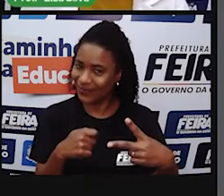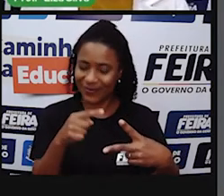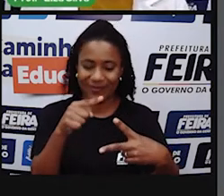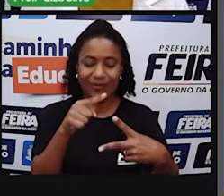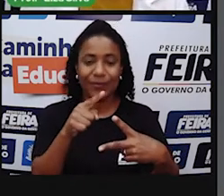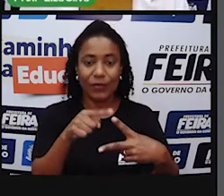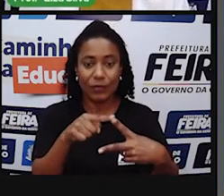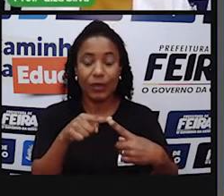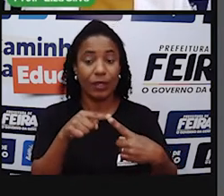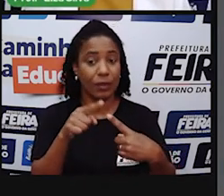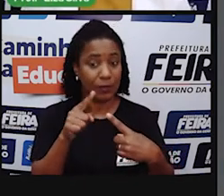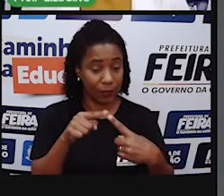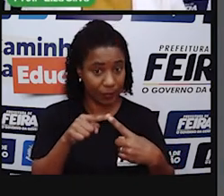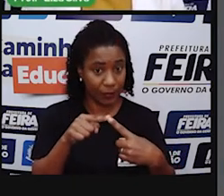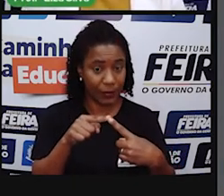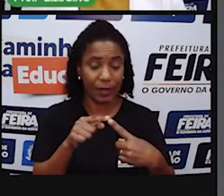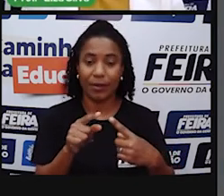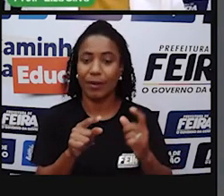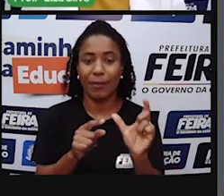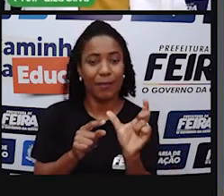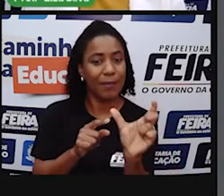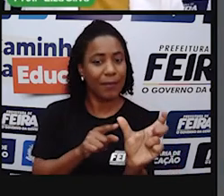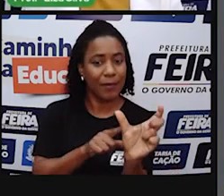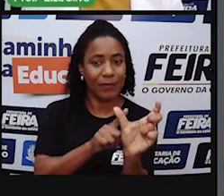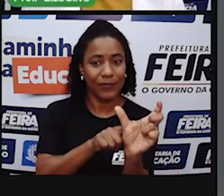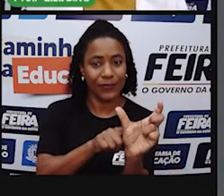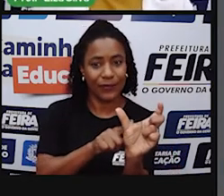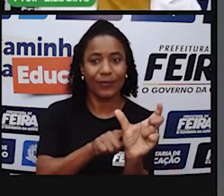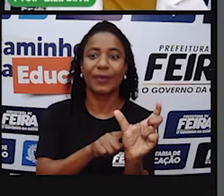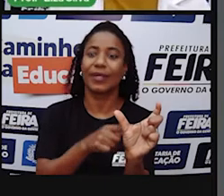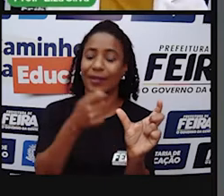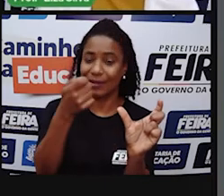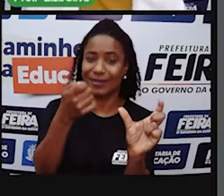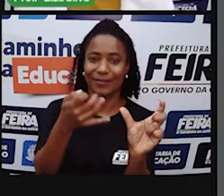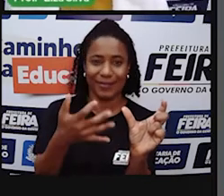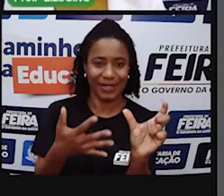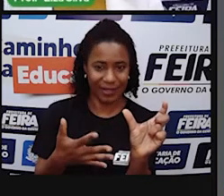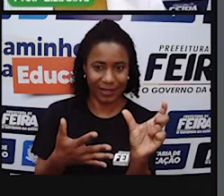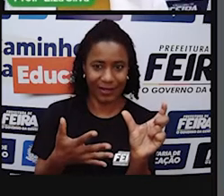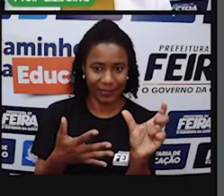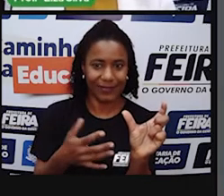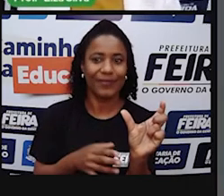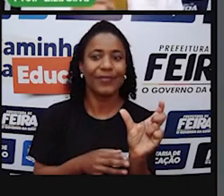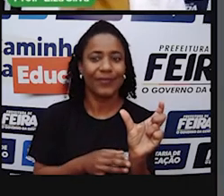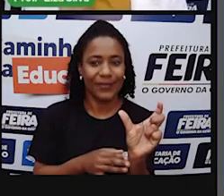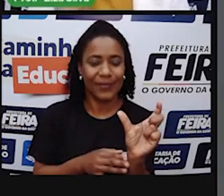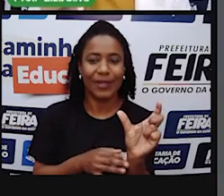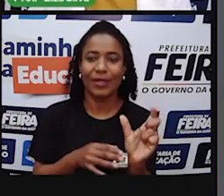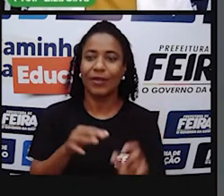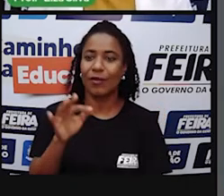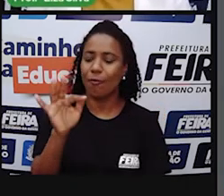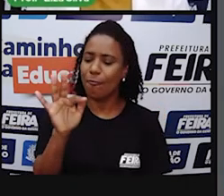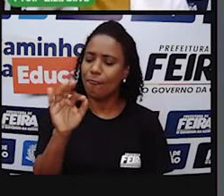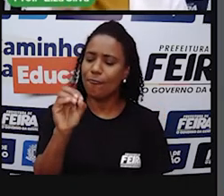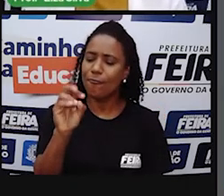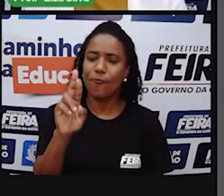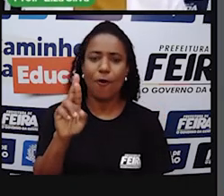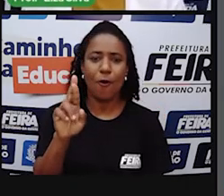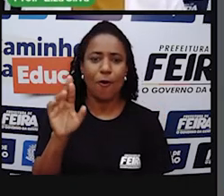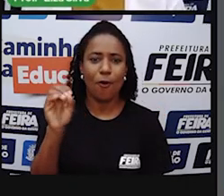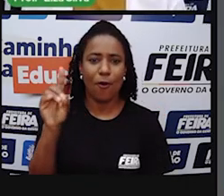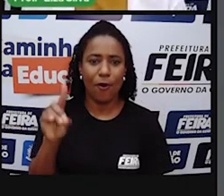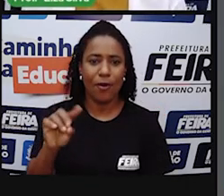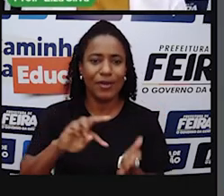Por um lado, nós temos uma versão que diz Que forró é um